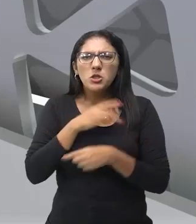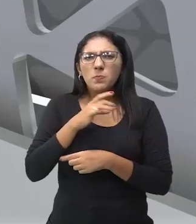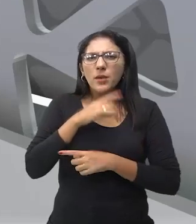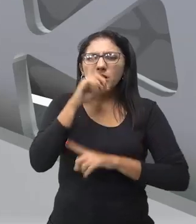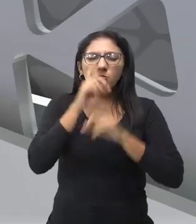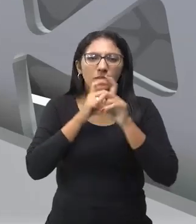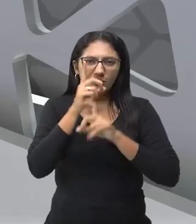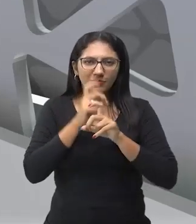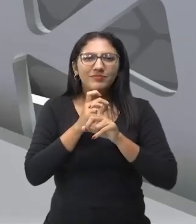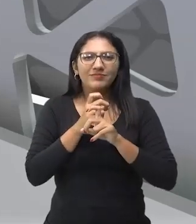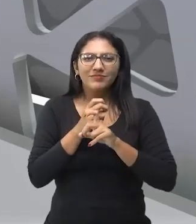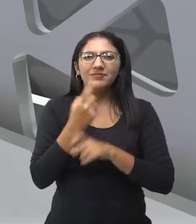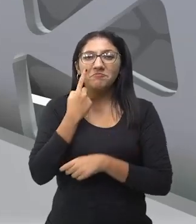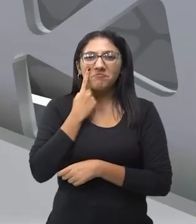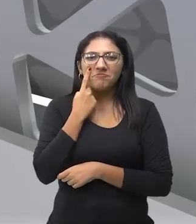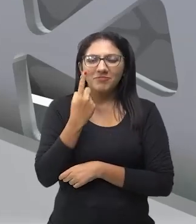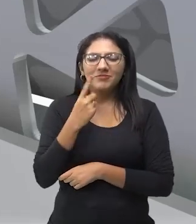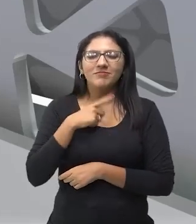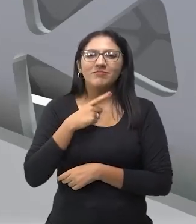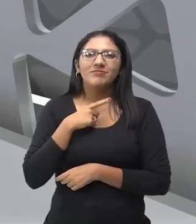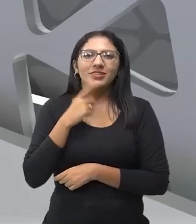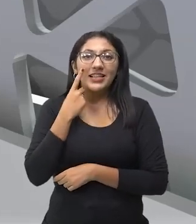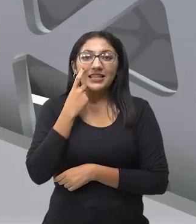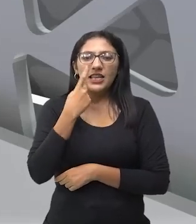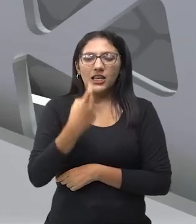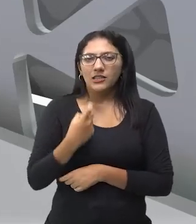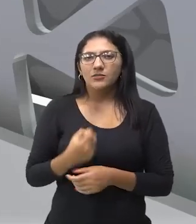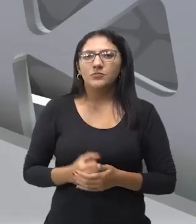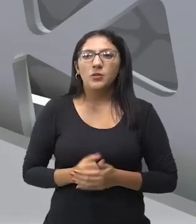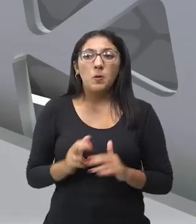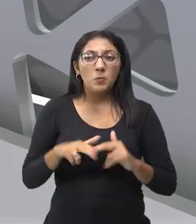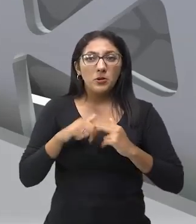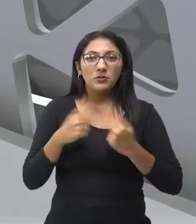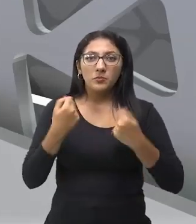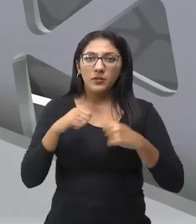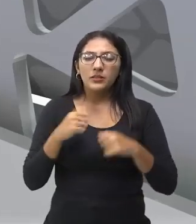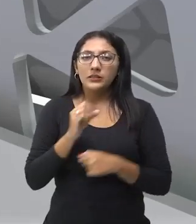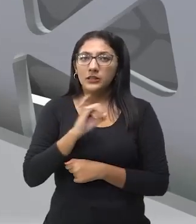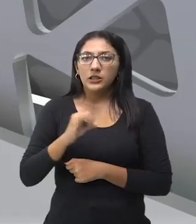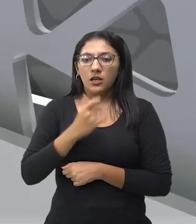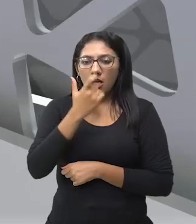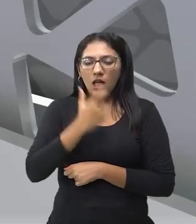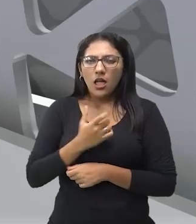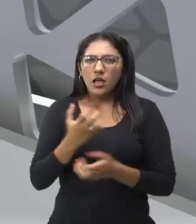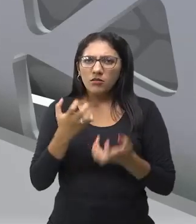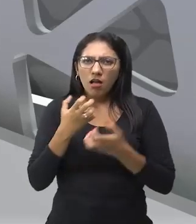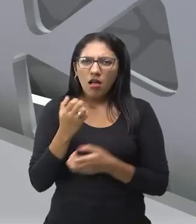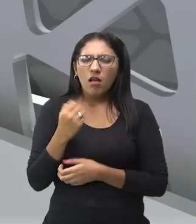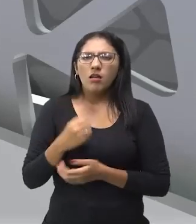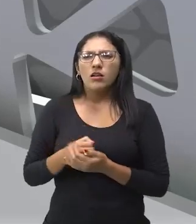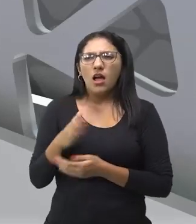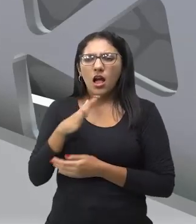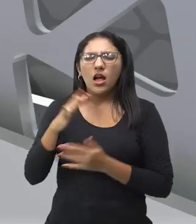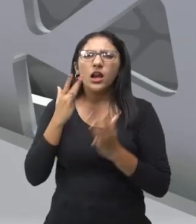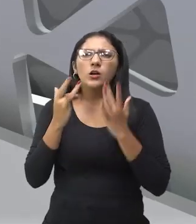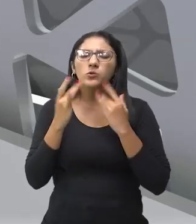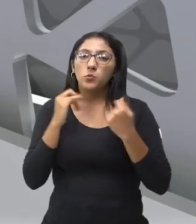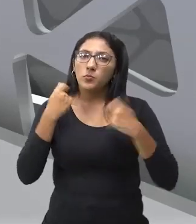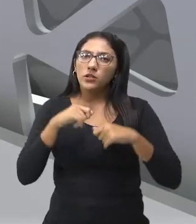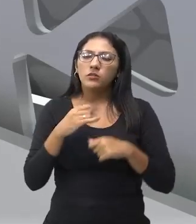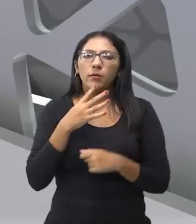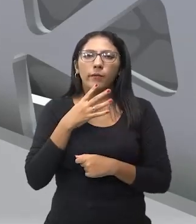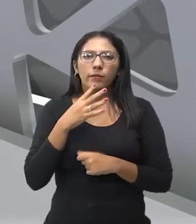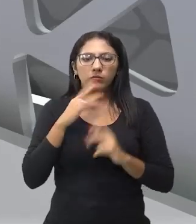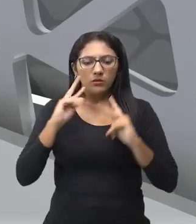não. Viu só como é interessante? Então, é preciso para ser ator que conheça um pouco o